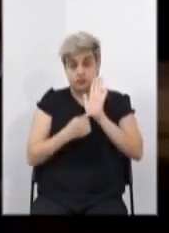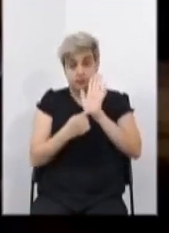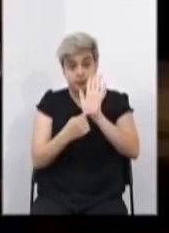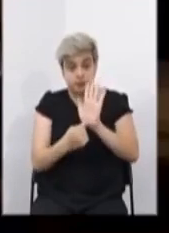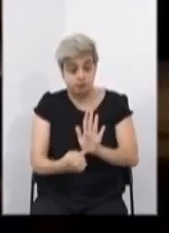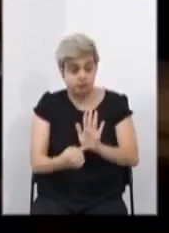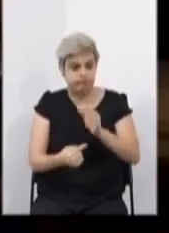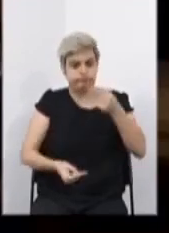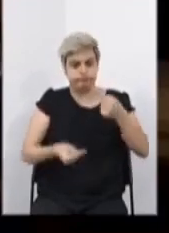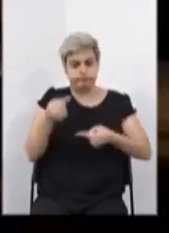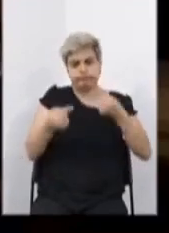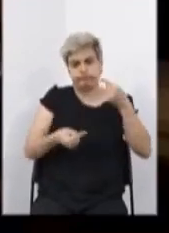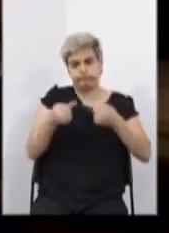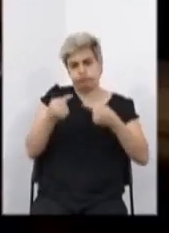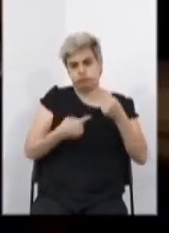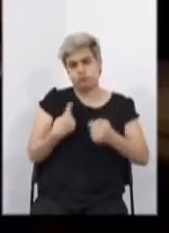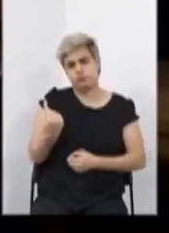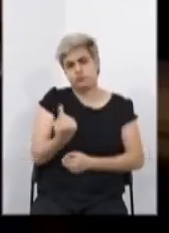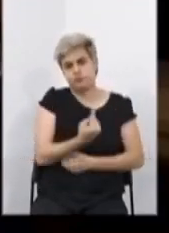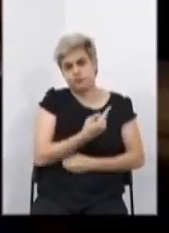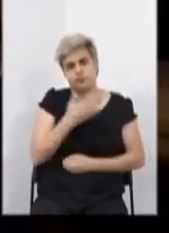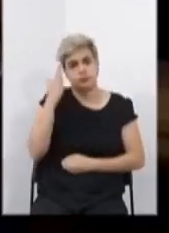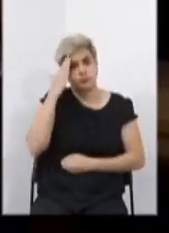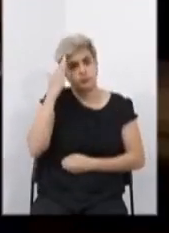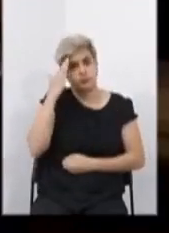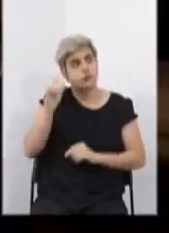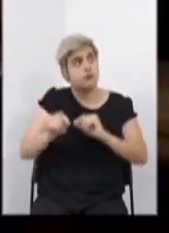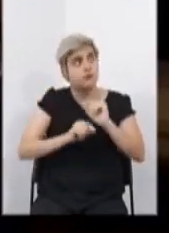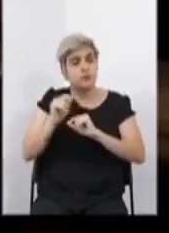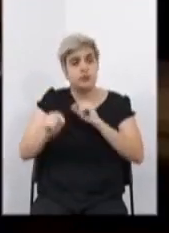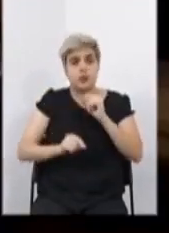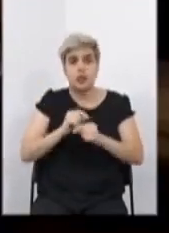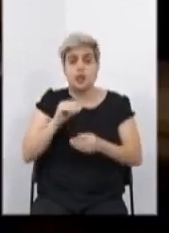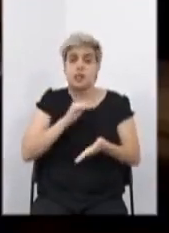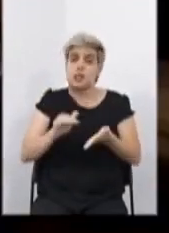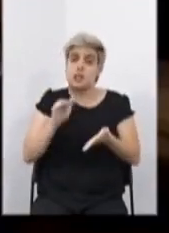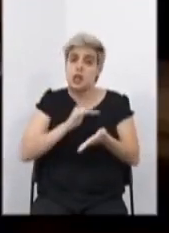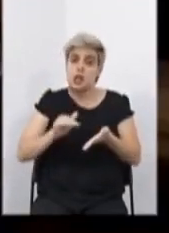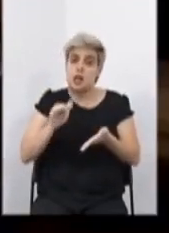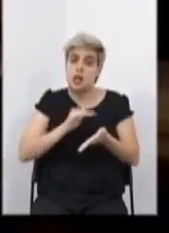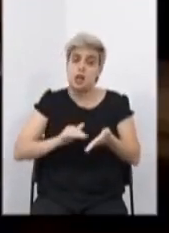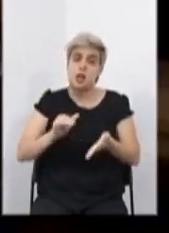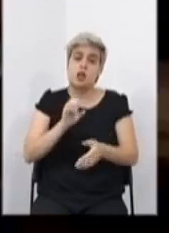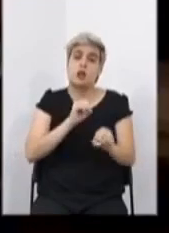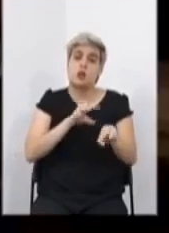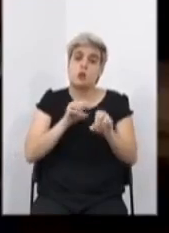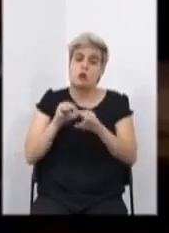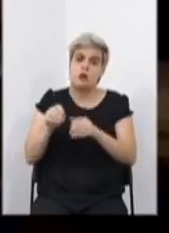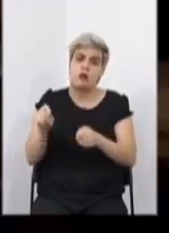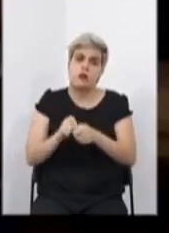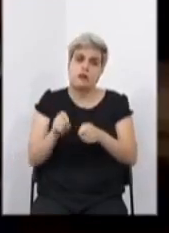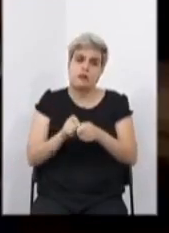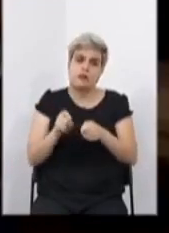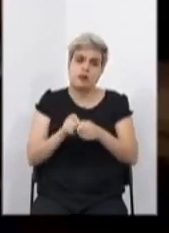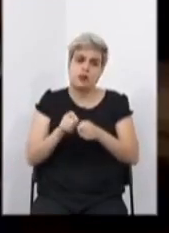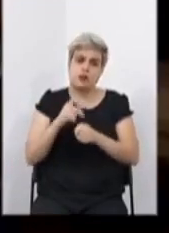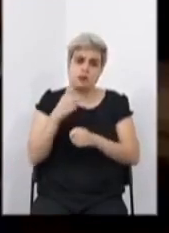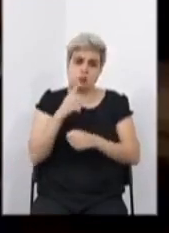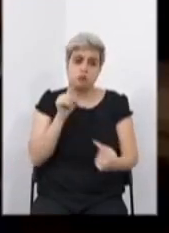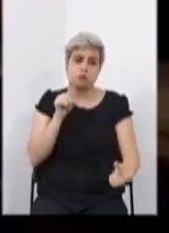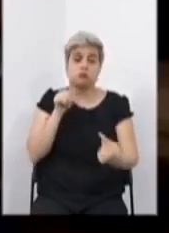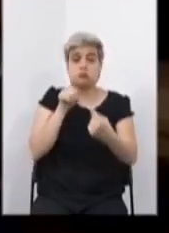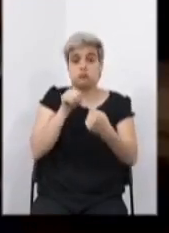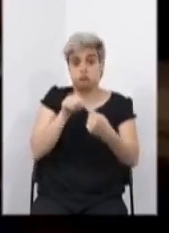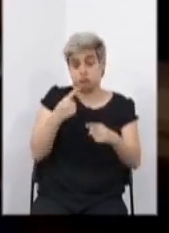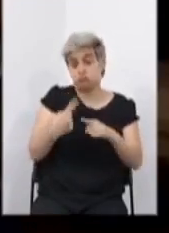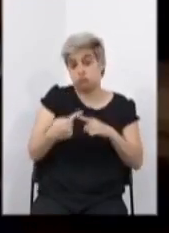discutidas conosco, nós saberemos o que a Secretaria de Estado de Educação fará de sua parte, porque a